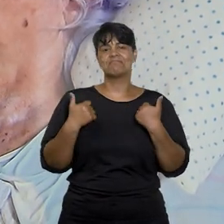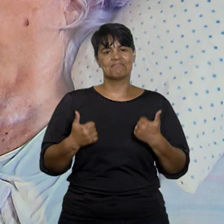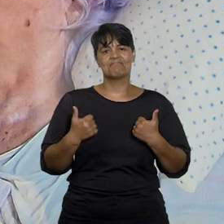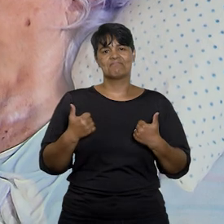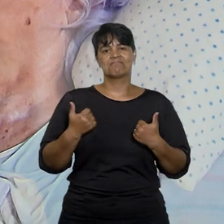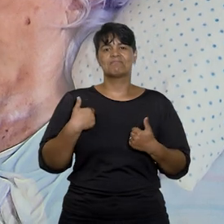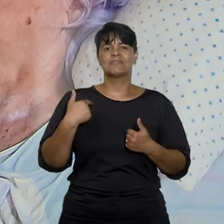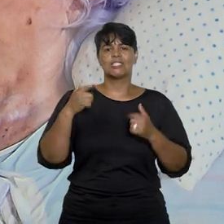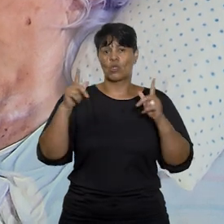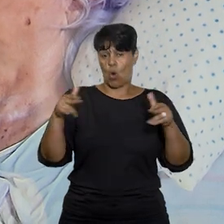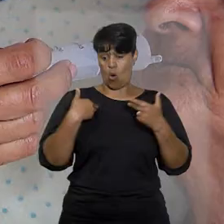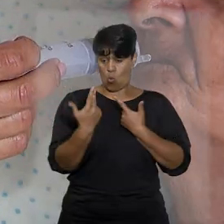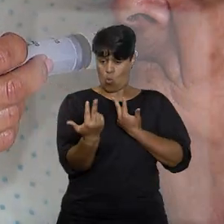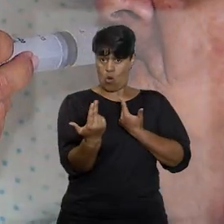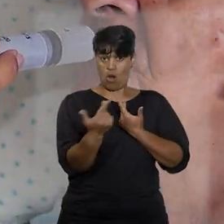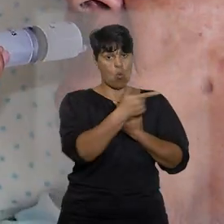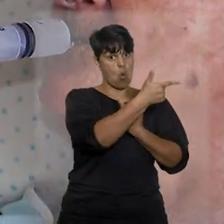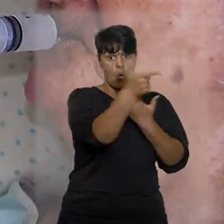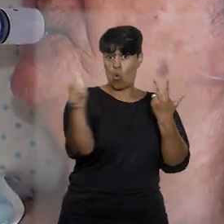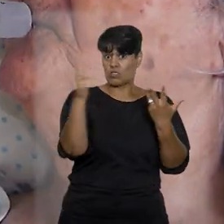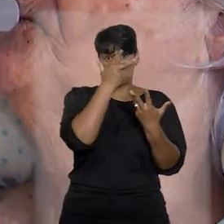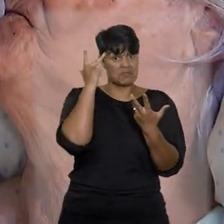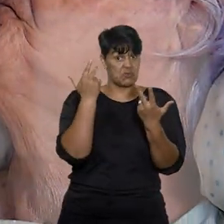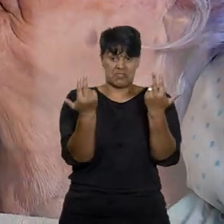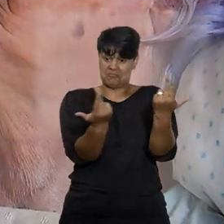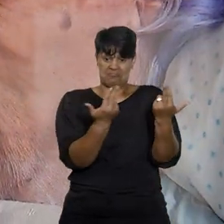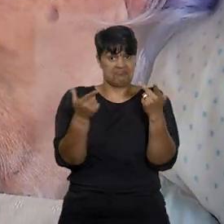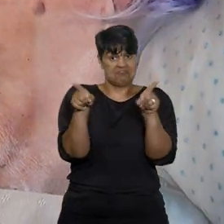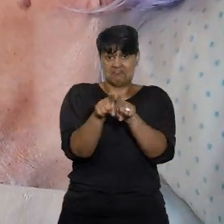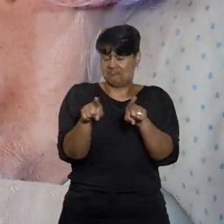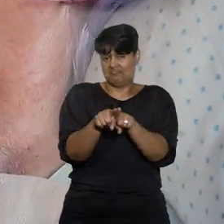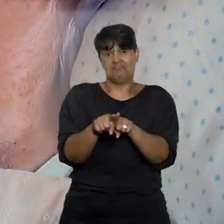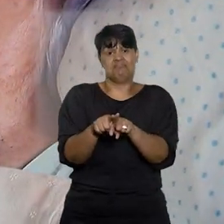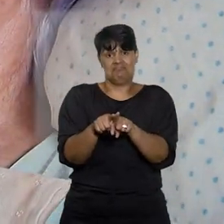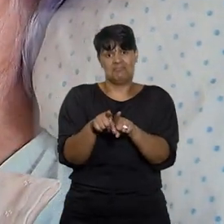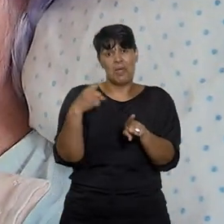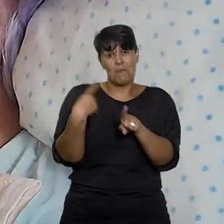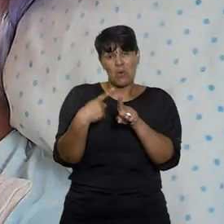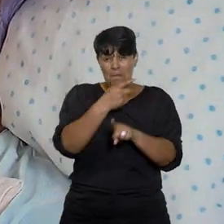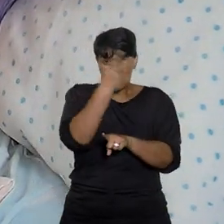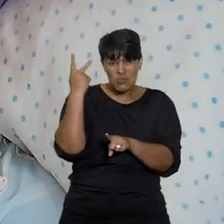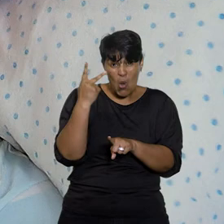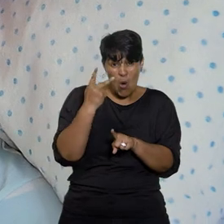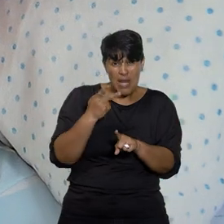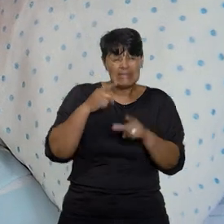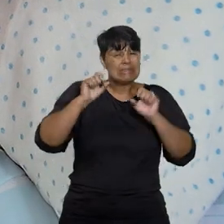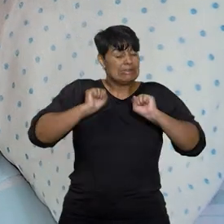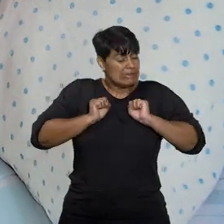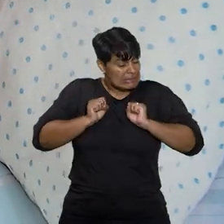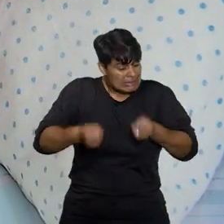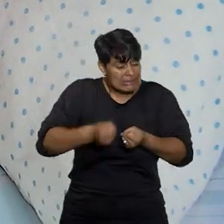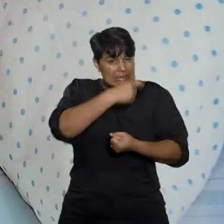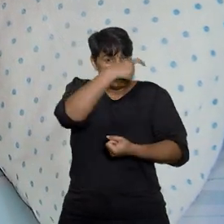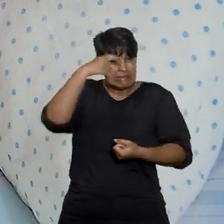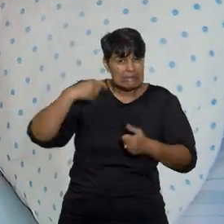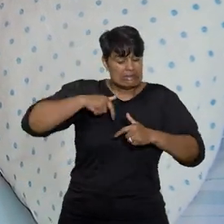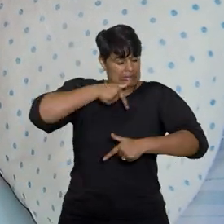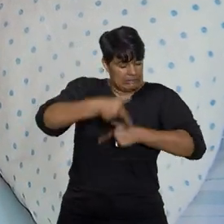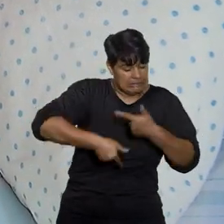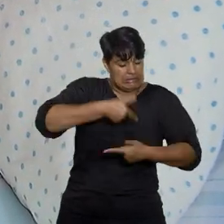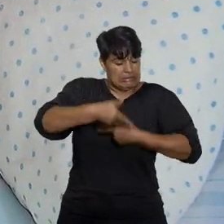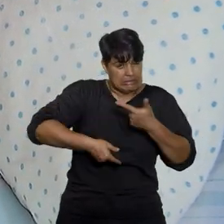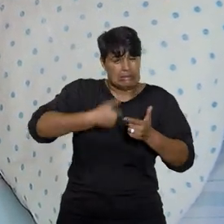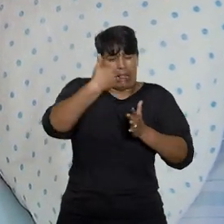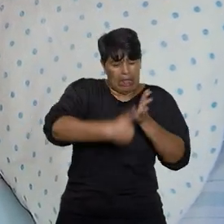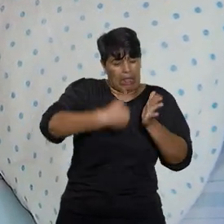beneficiar centenas e milhares de pacientes. O cidadão dá a vida dele trabalhando,